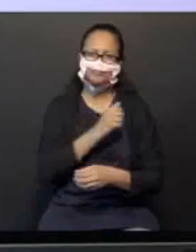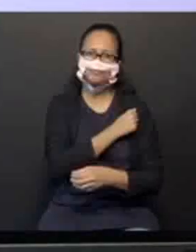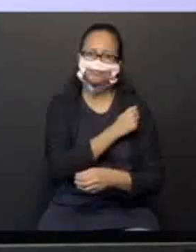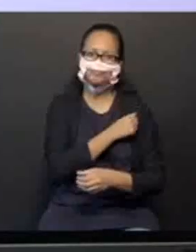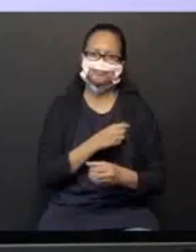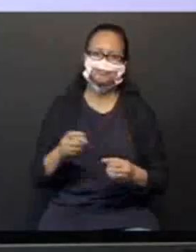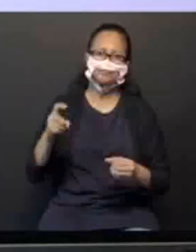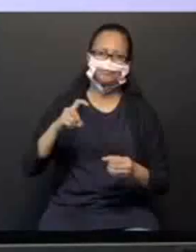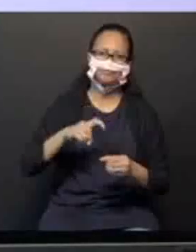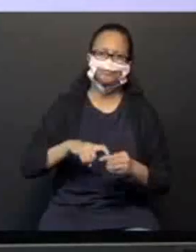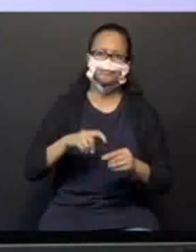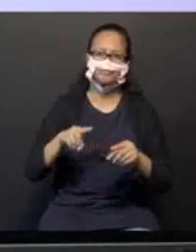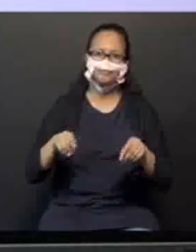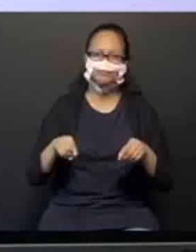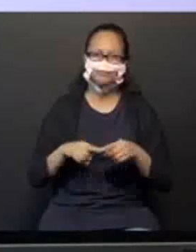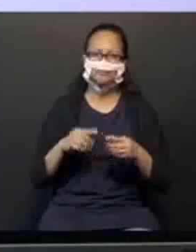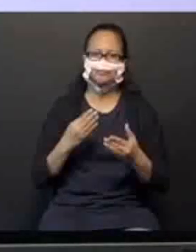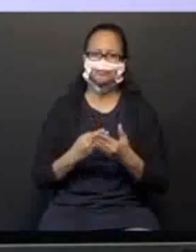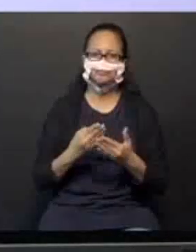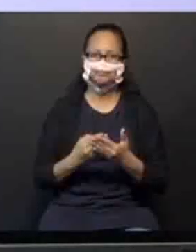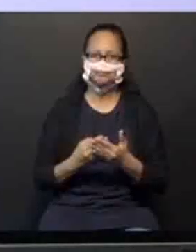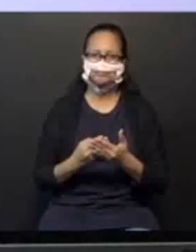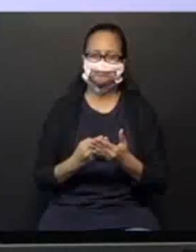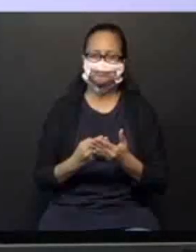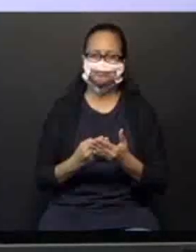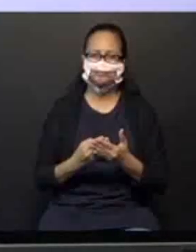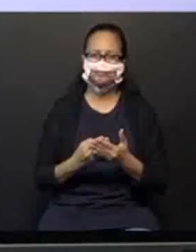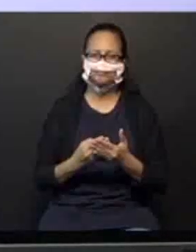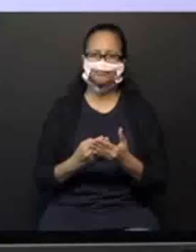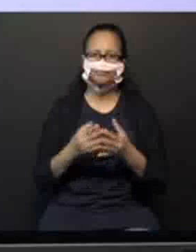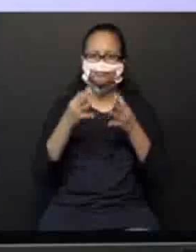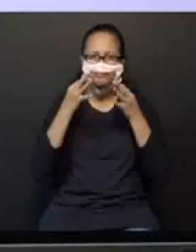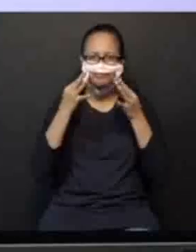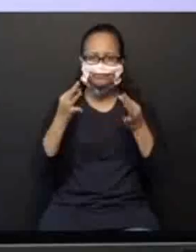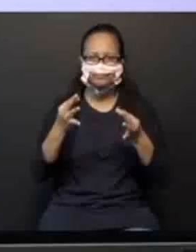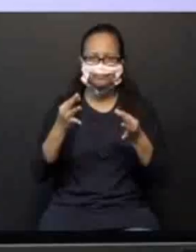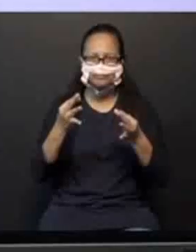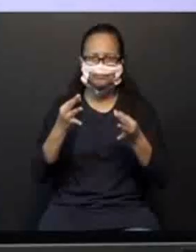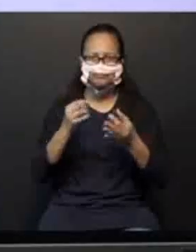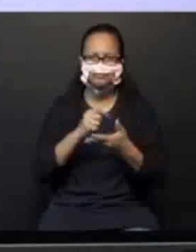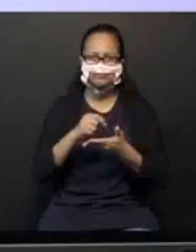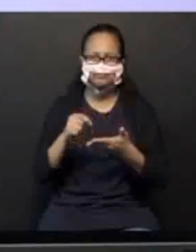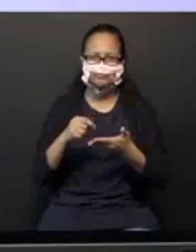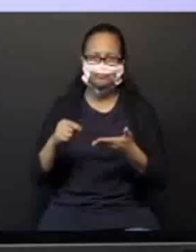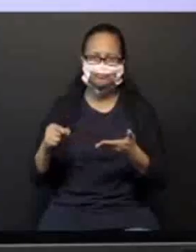da sala de aula. Um minutinho para vocês corrigirem. Presta atenção na ortografia.